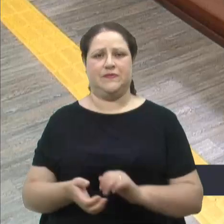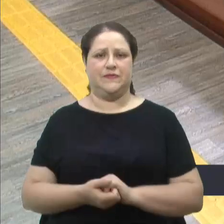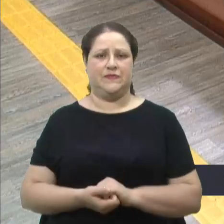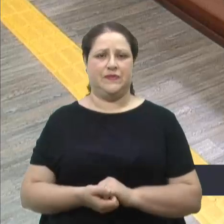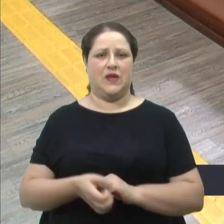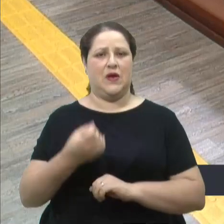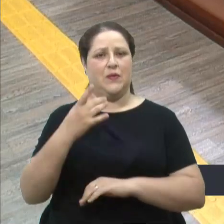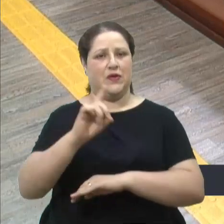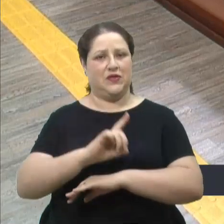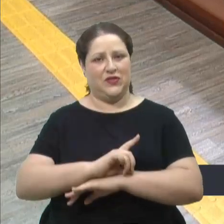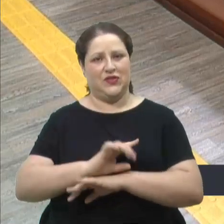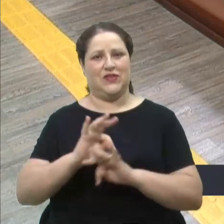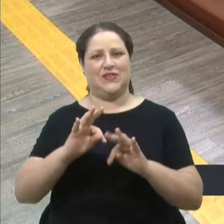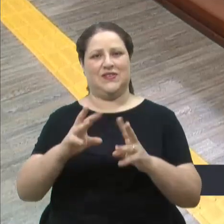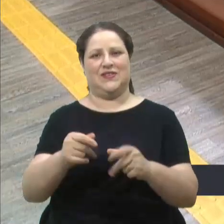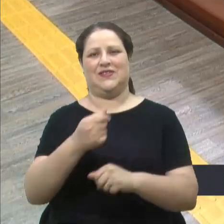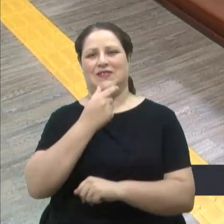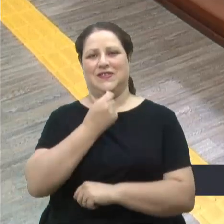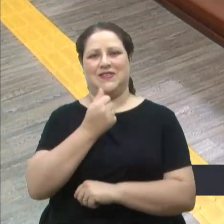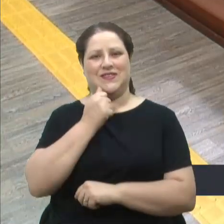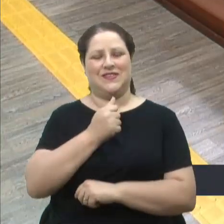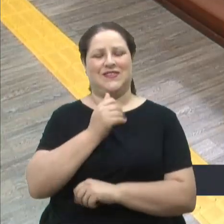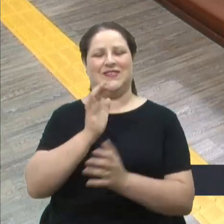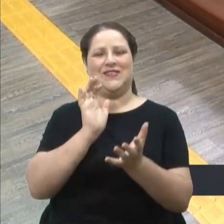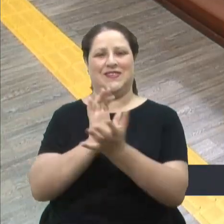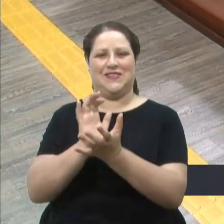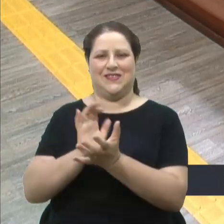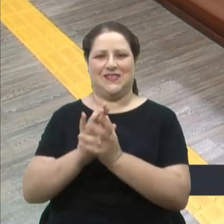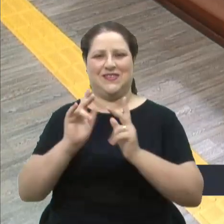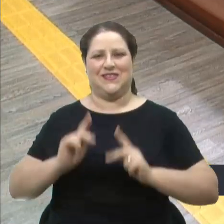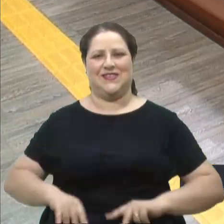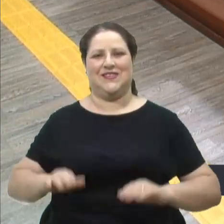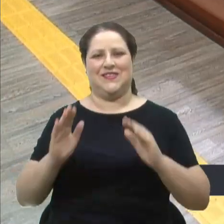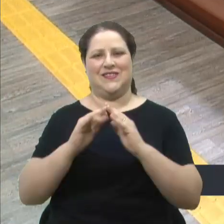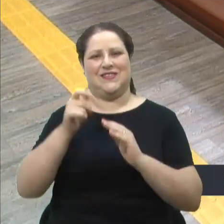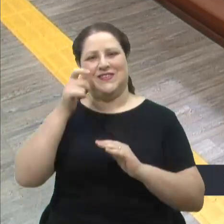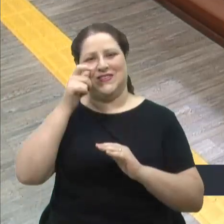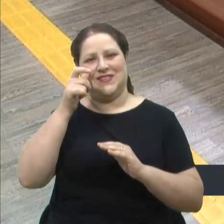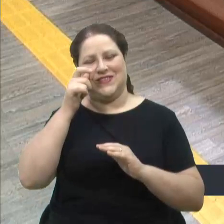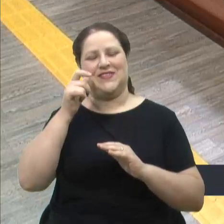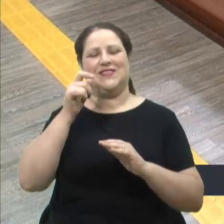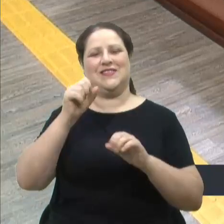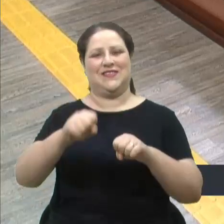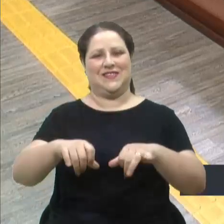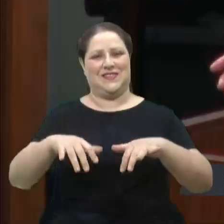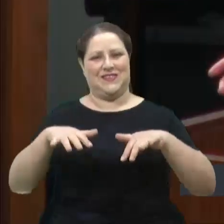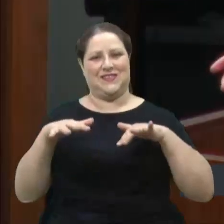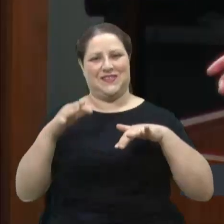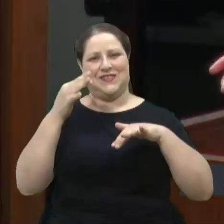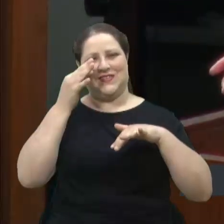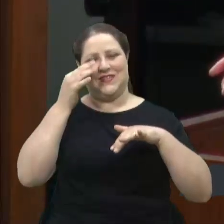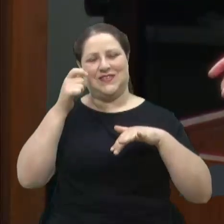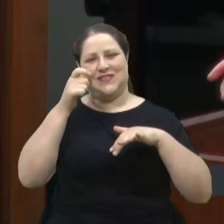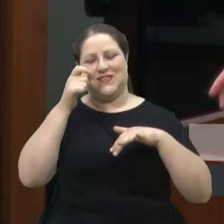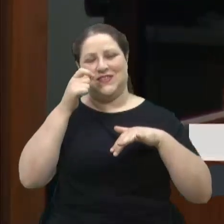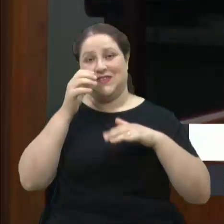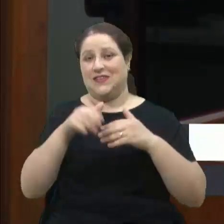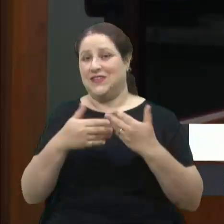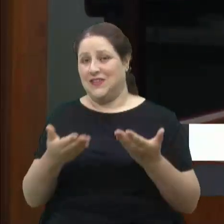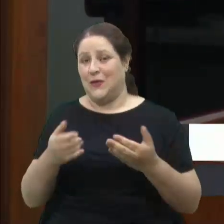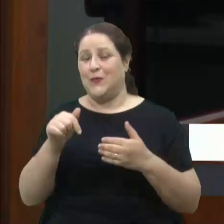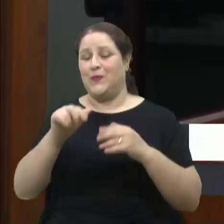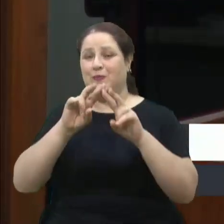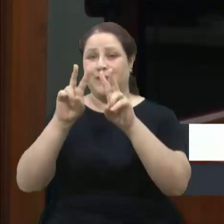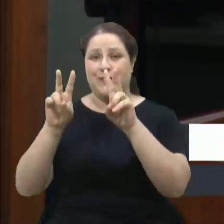Bom dia a todas e todos, colegas, quem nos assiste de casa, a quem nos acompanha do plenário. Então, esse